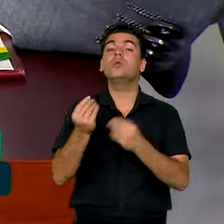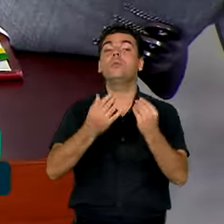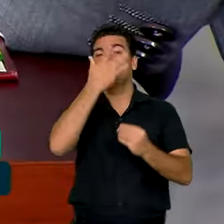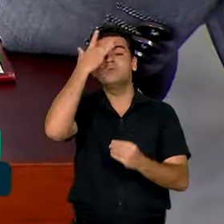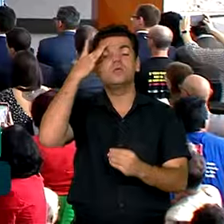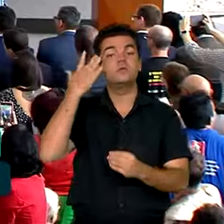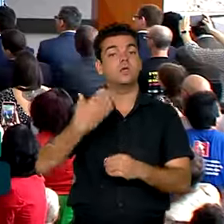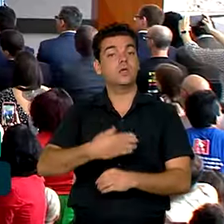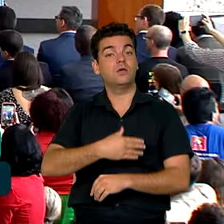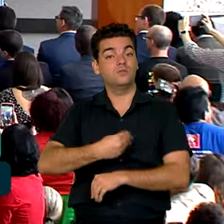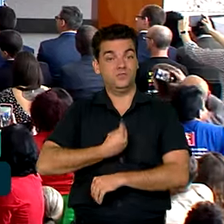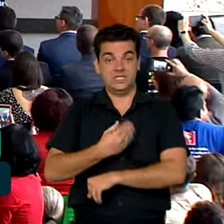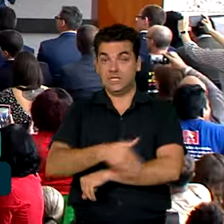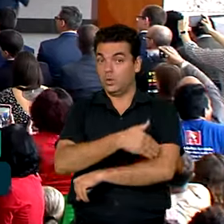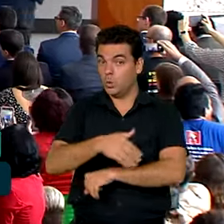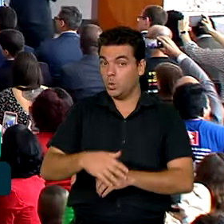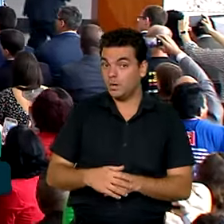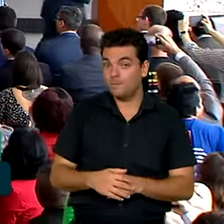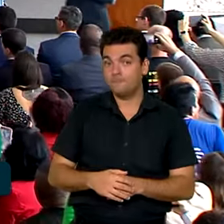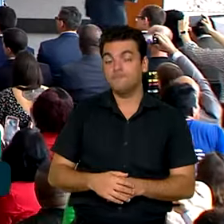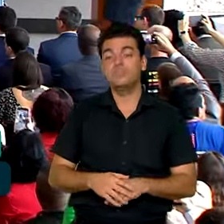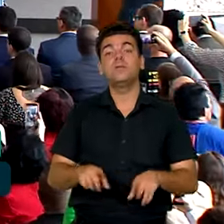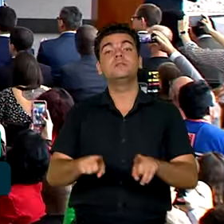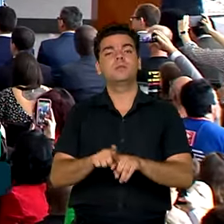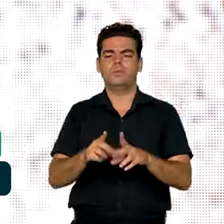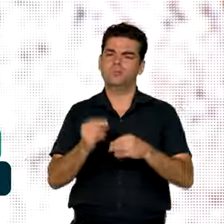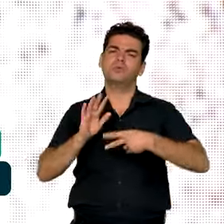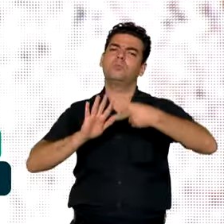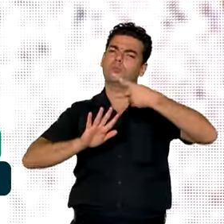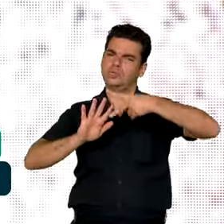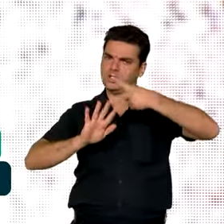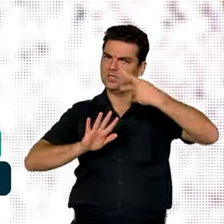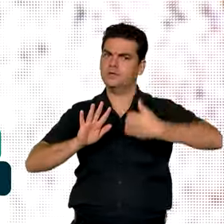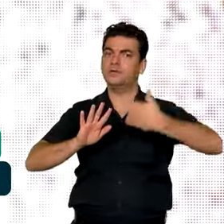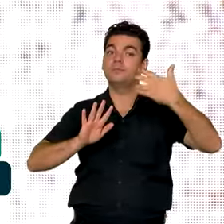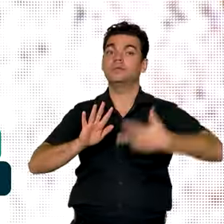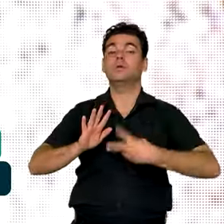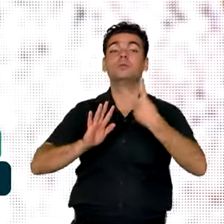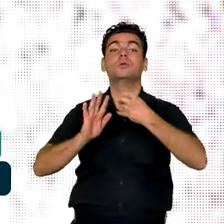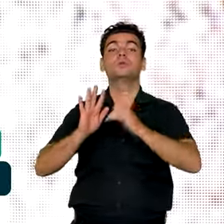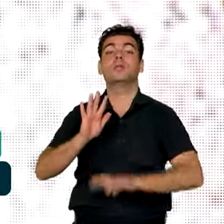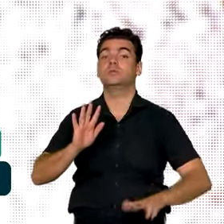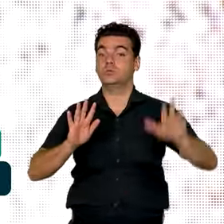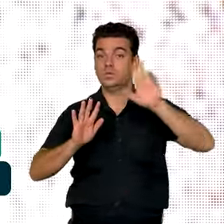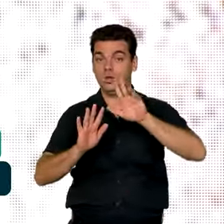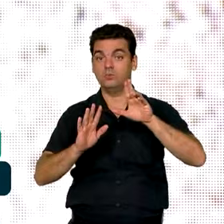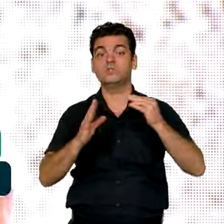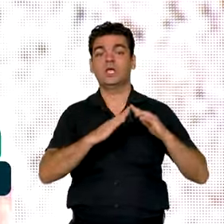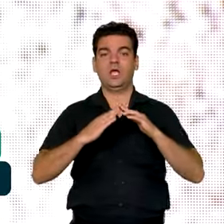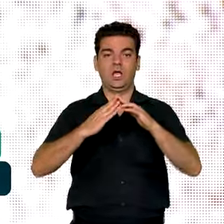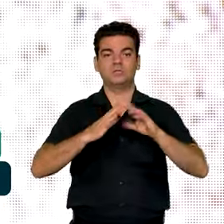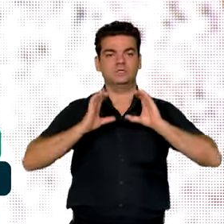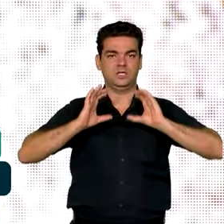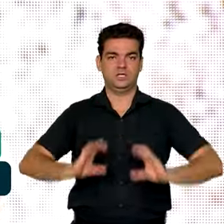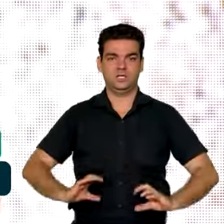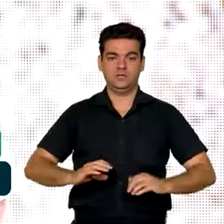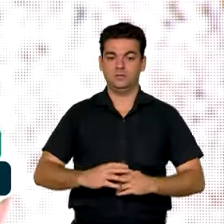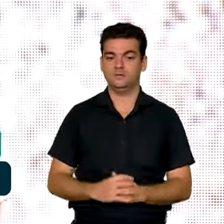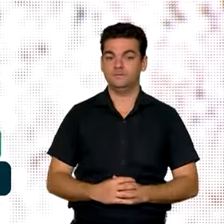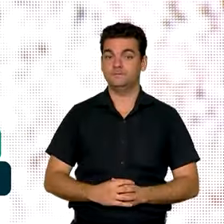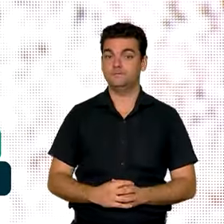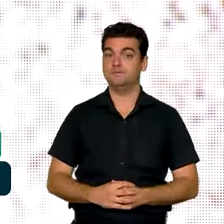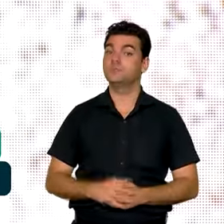população em situação de rua, além de portaria que institui o Programa Nacional de Moradia Cidadã. É